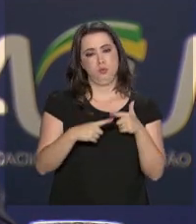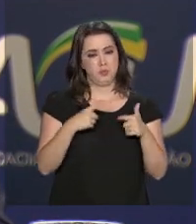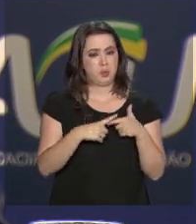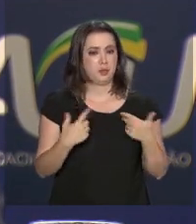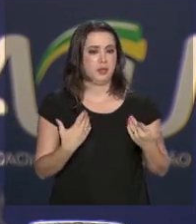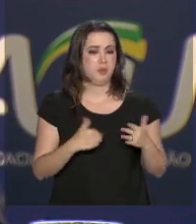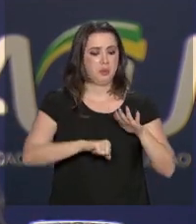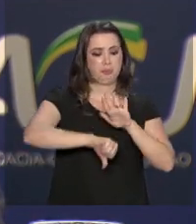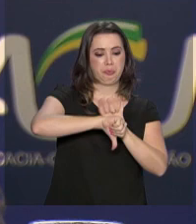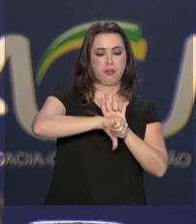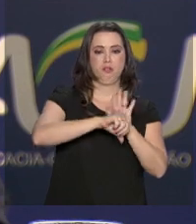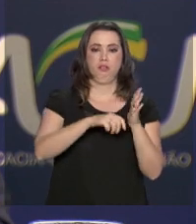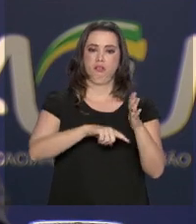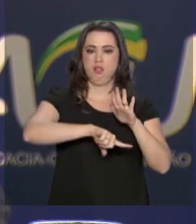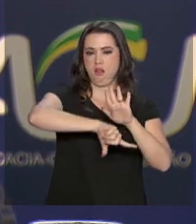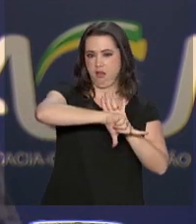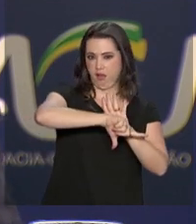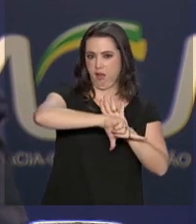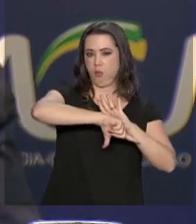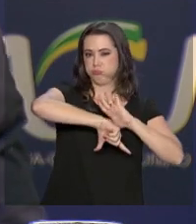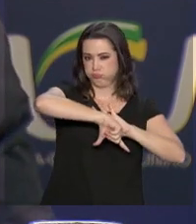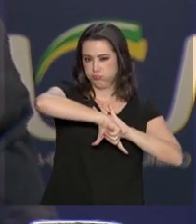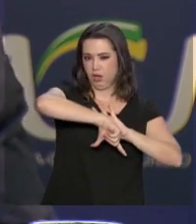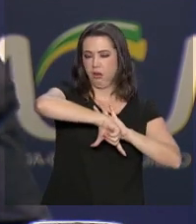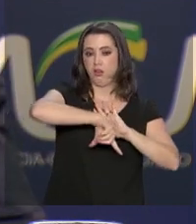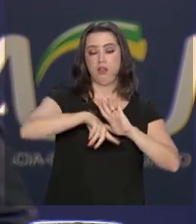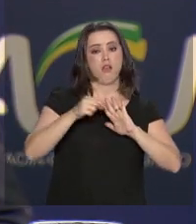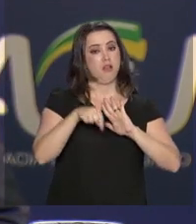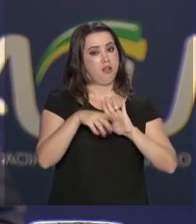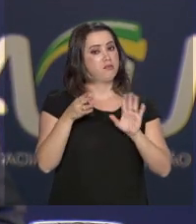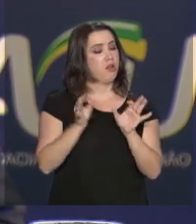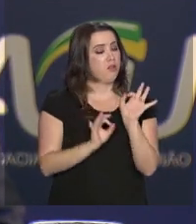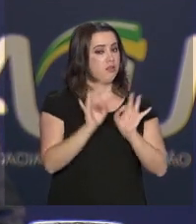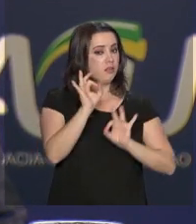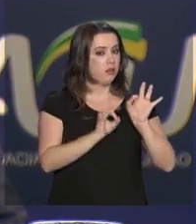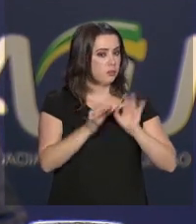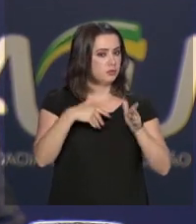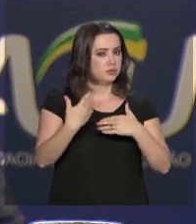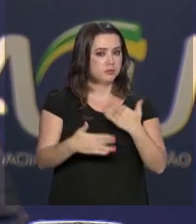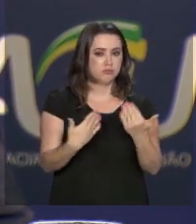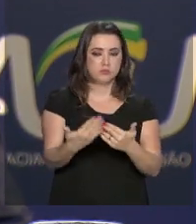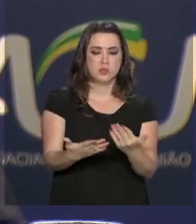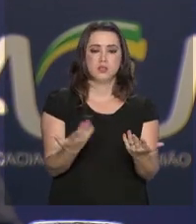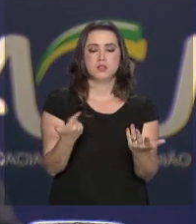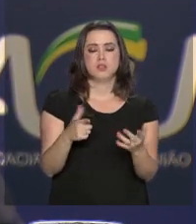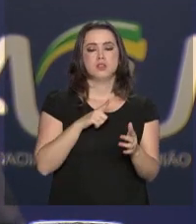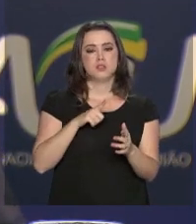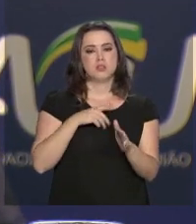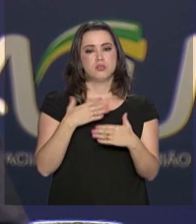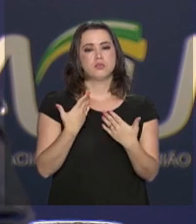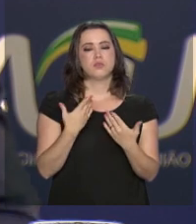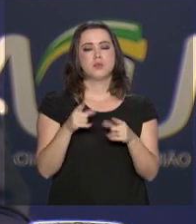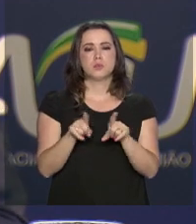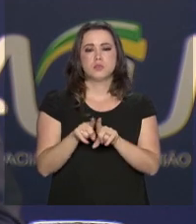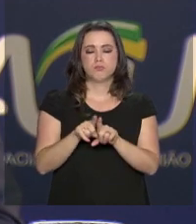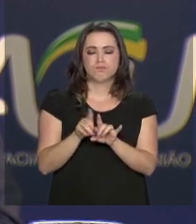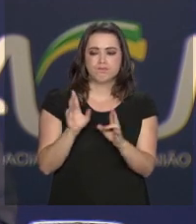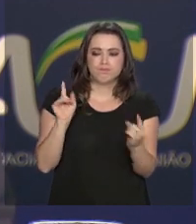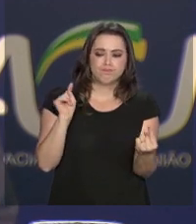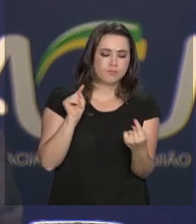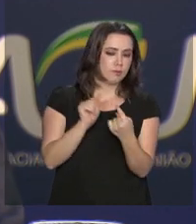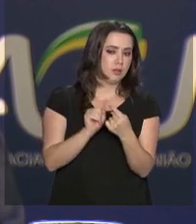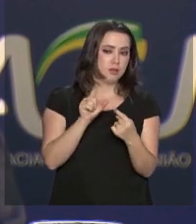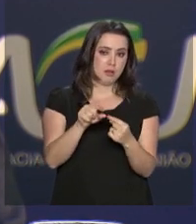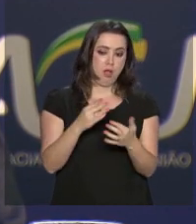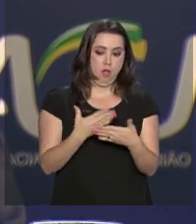aspecto da alavancagem investigativa, seja, do aprimoramento da investigação. Tivemos o aspecto do